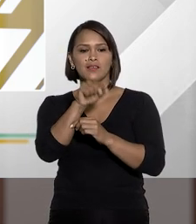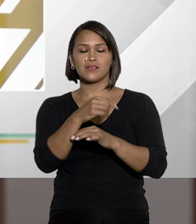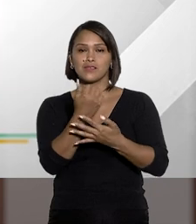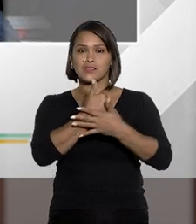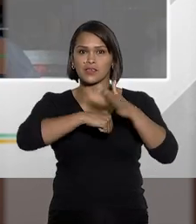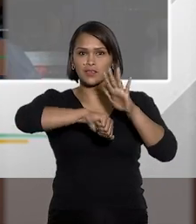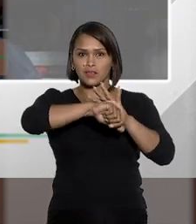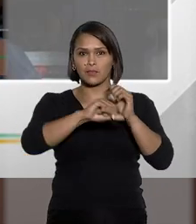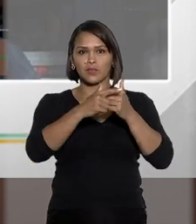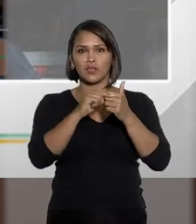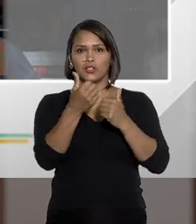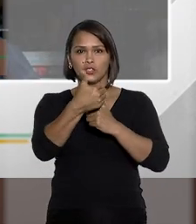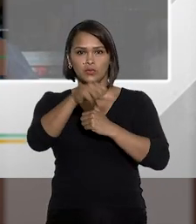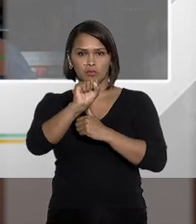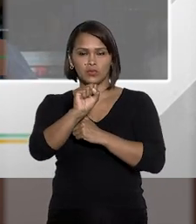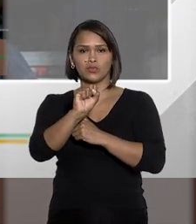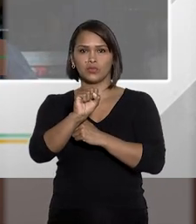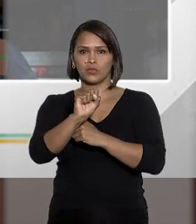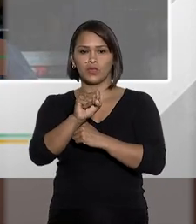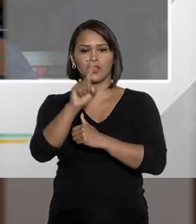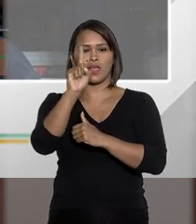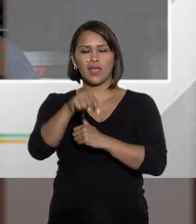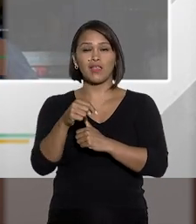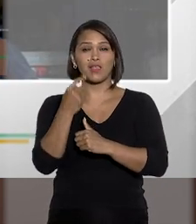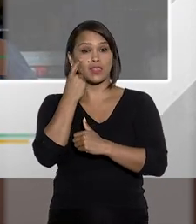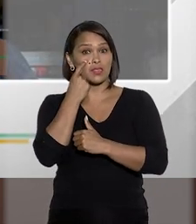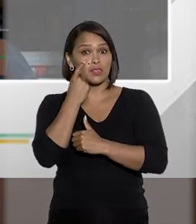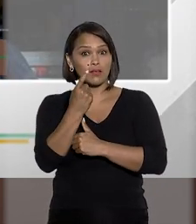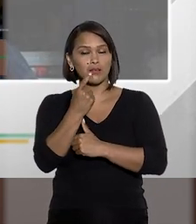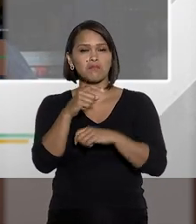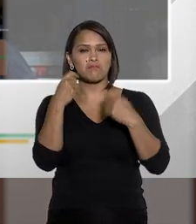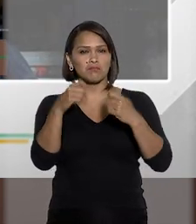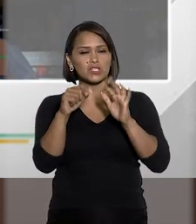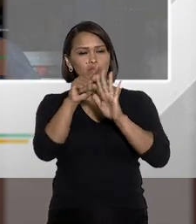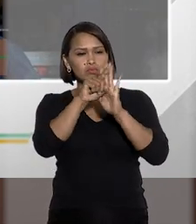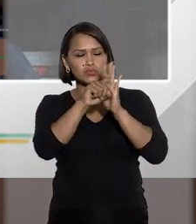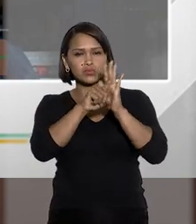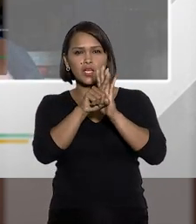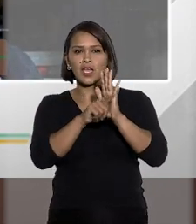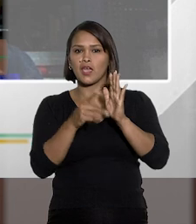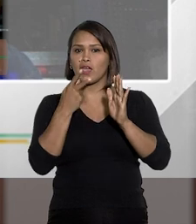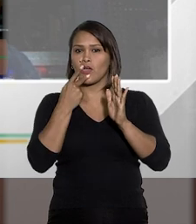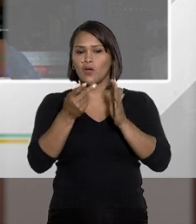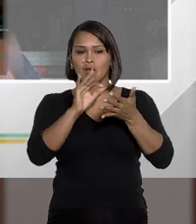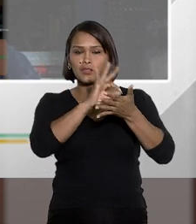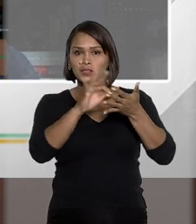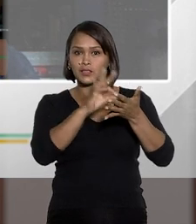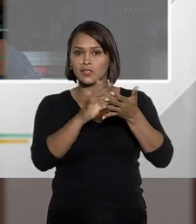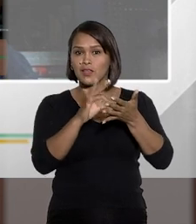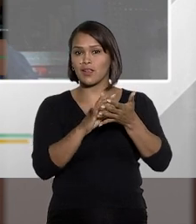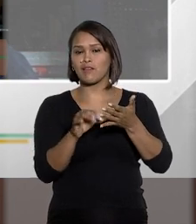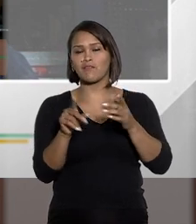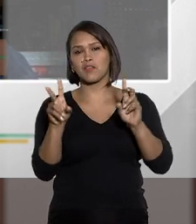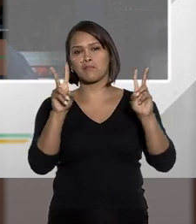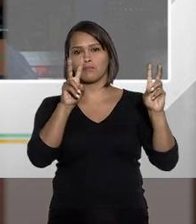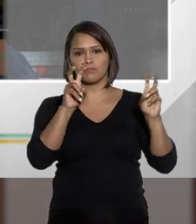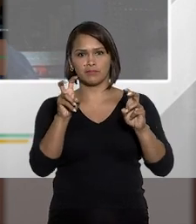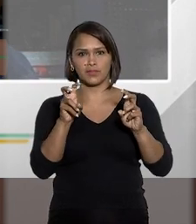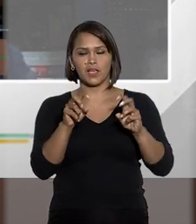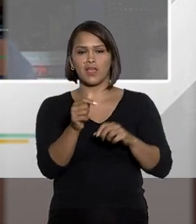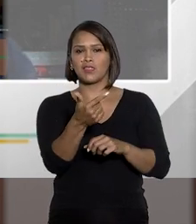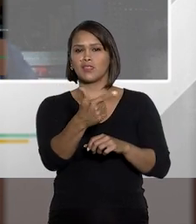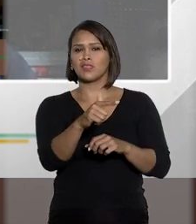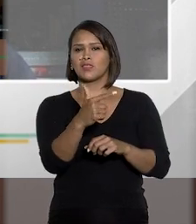esse crime do artigo 18, ele é tão interessante que eu arrisquei a escrever o seguinte,